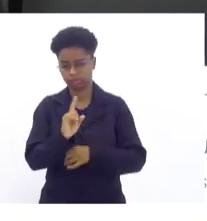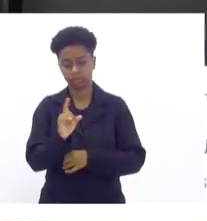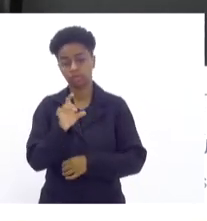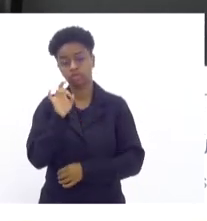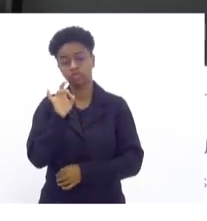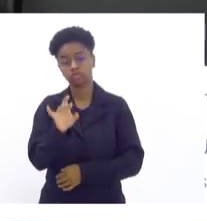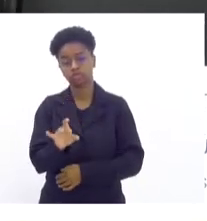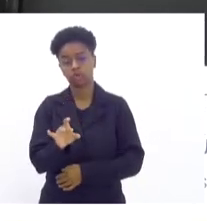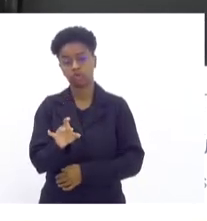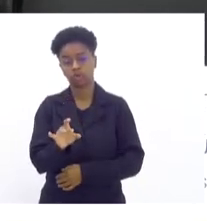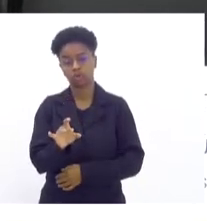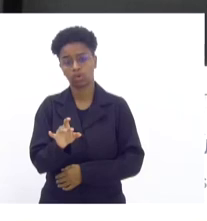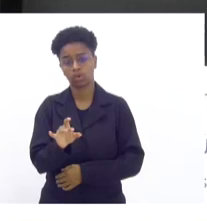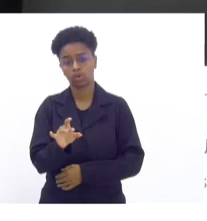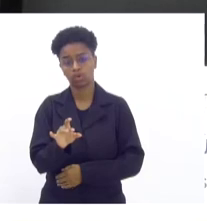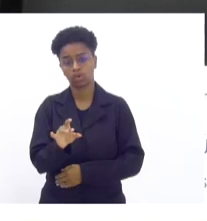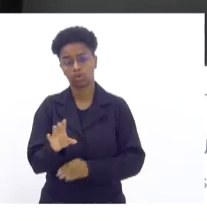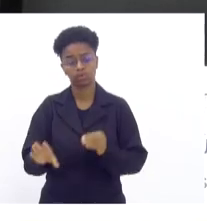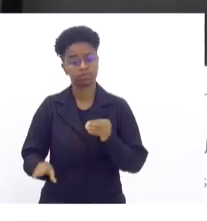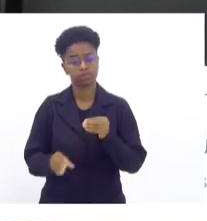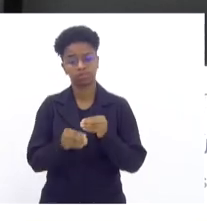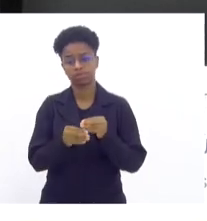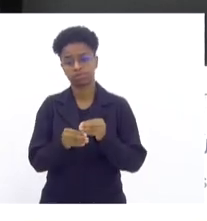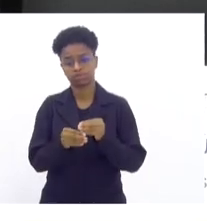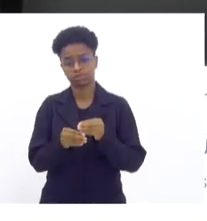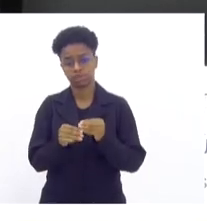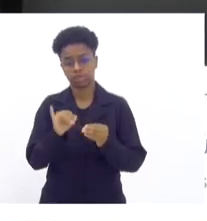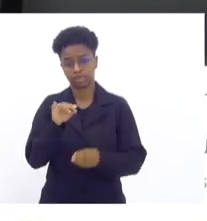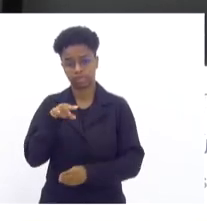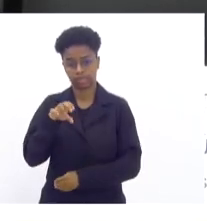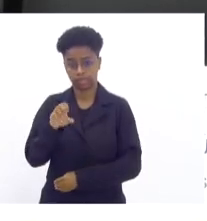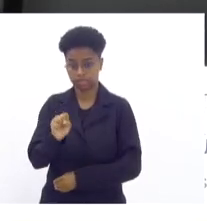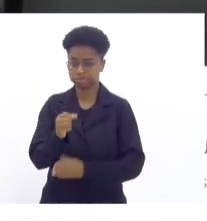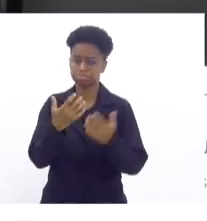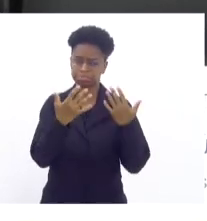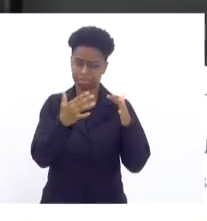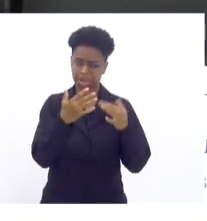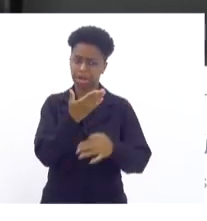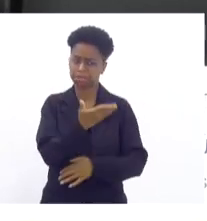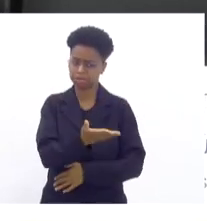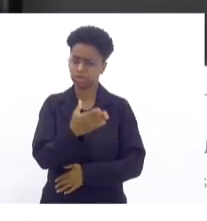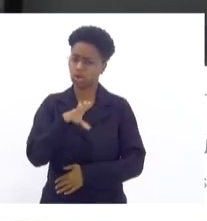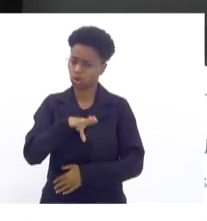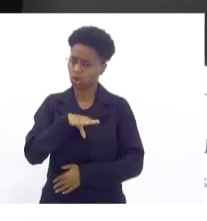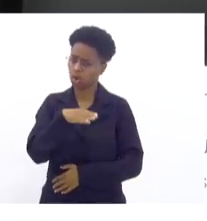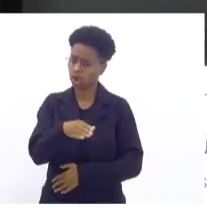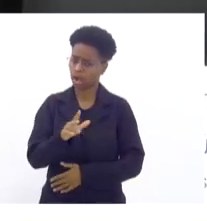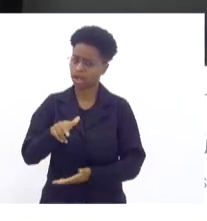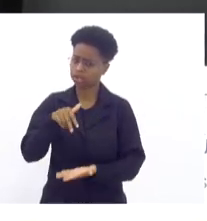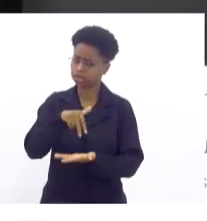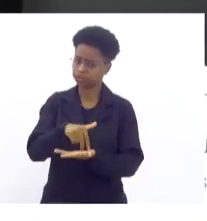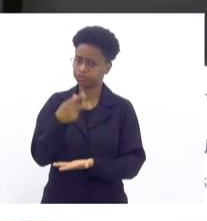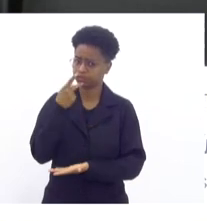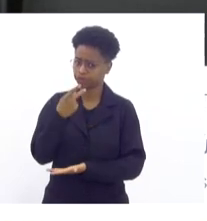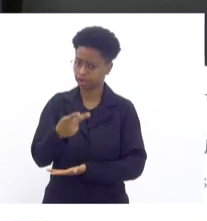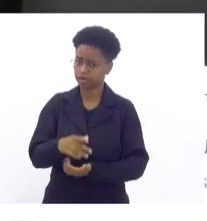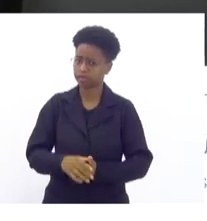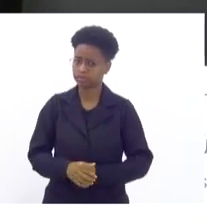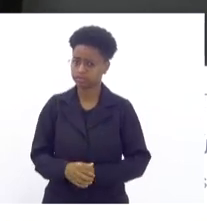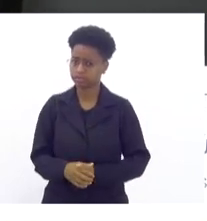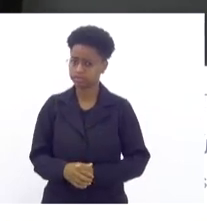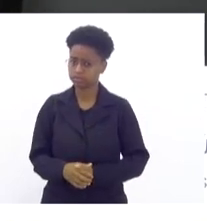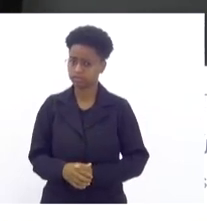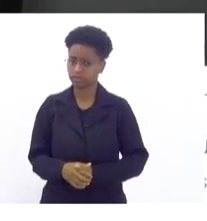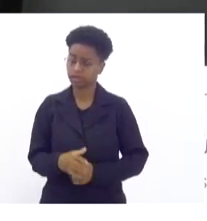pegar uma fala aqui da Nona Inês, parabéns, Tadonês, ter coragem de vir aqui falar, pegar uma fala dela e quando ela